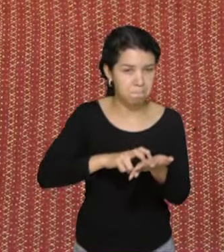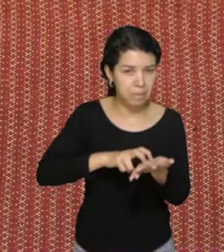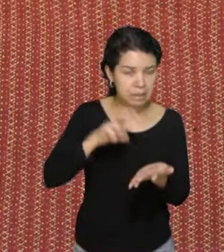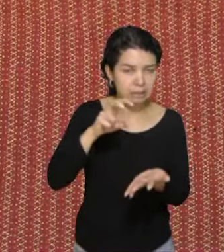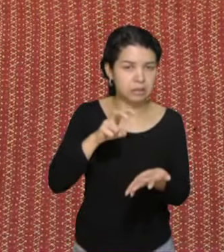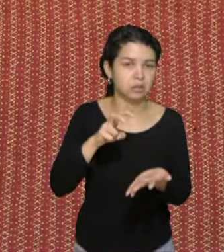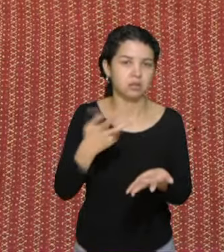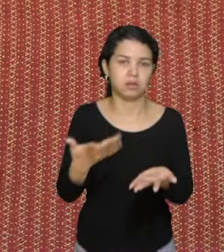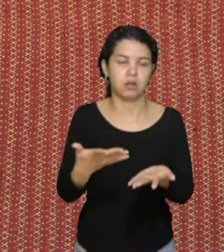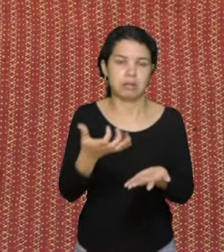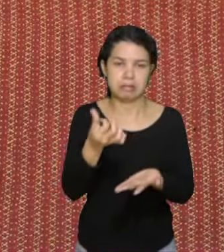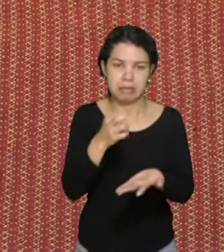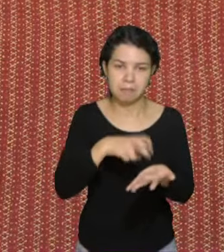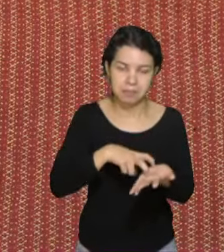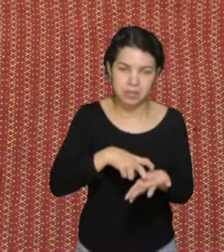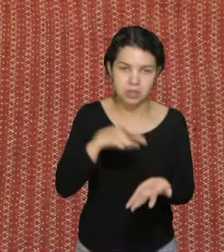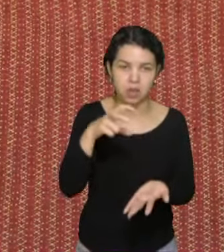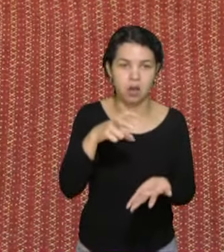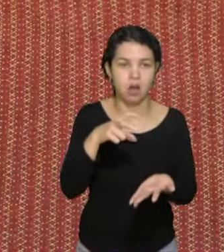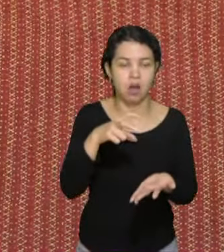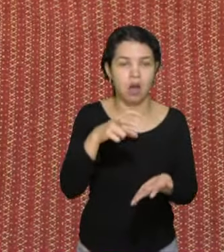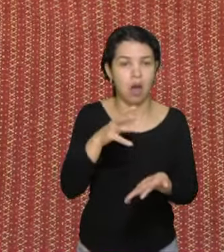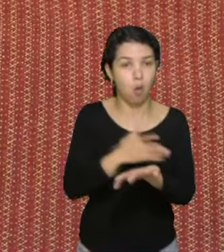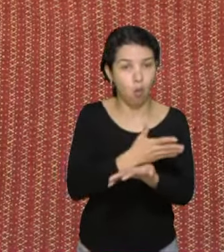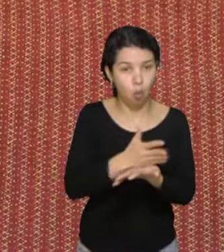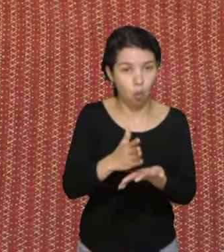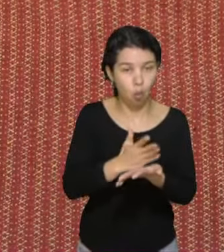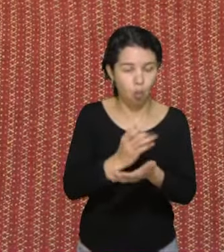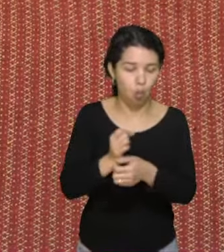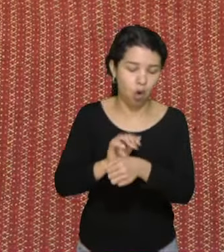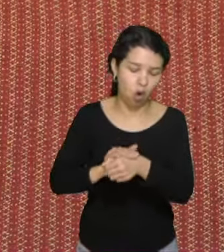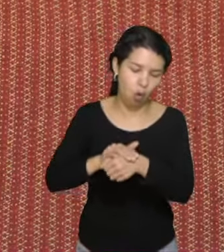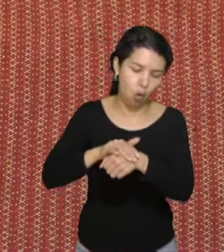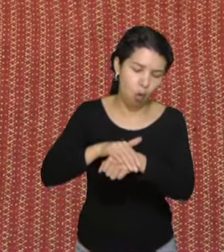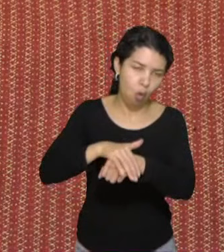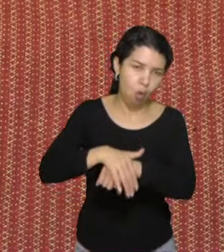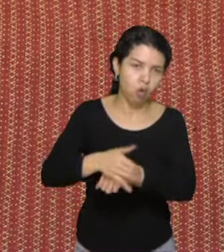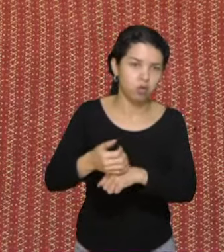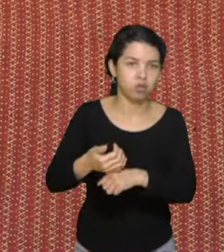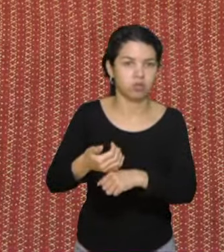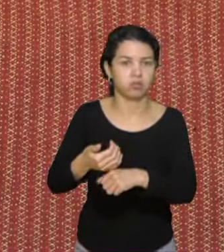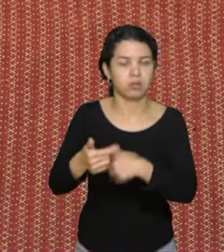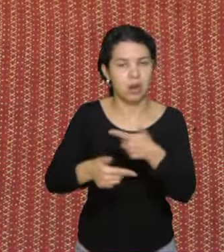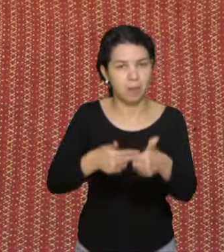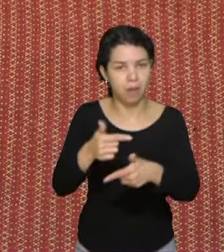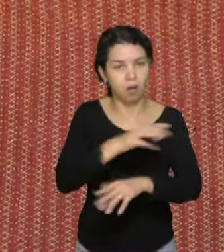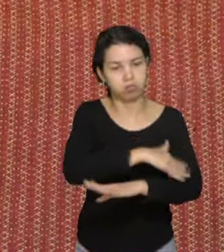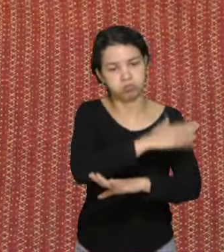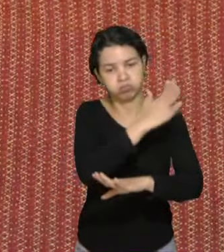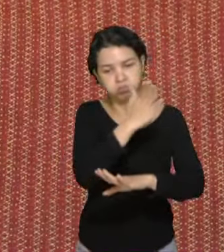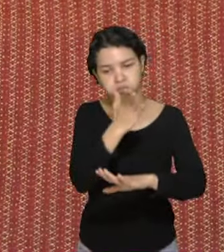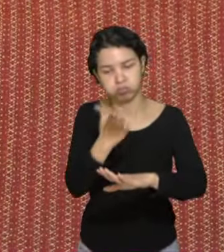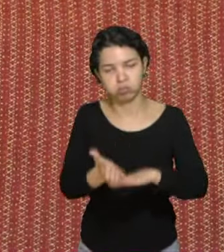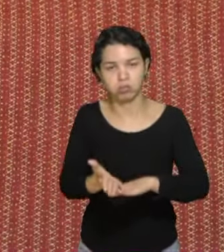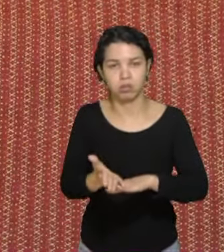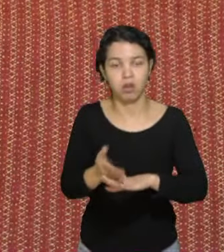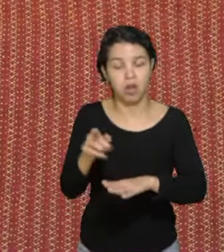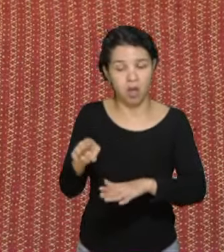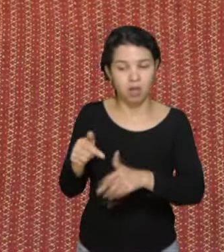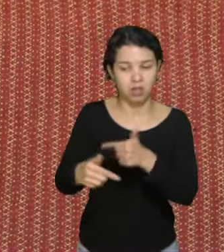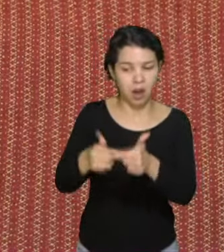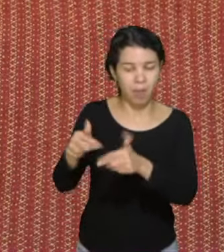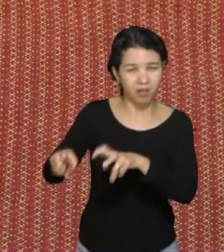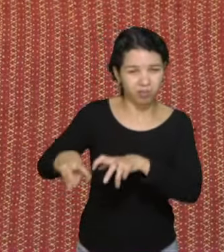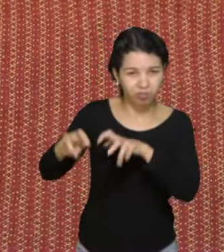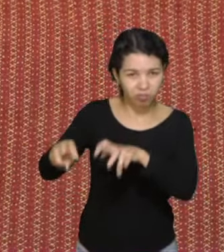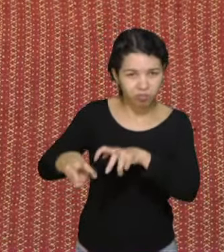muitas noites adentro. Então, é um trabalho intenso. E o nosso homem do campo, ele não tem a